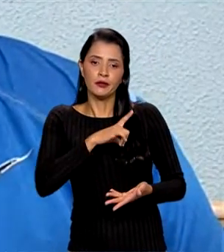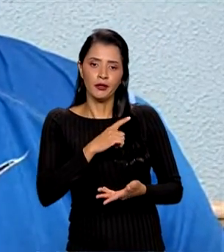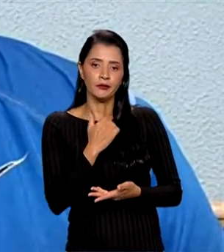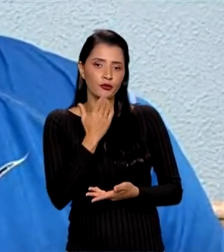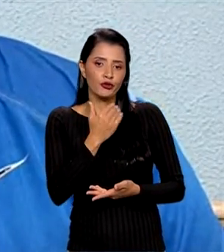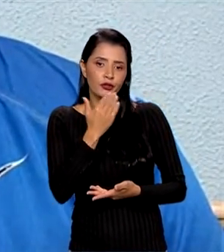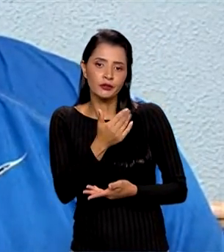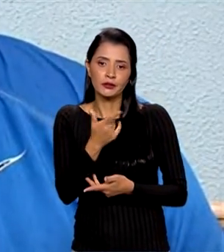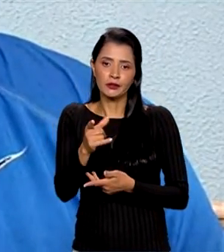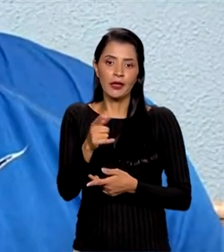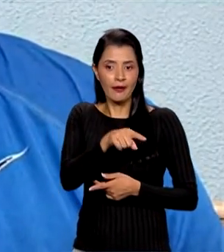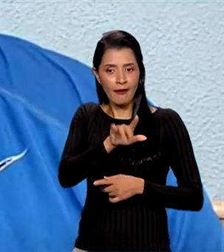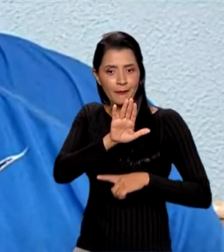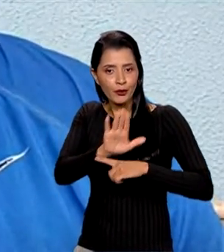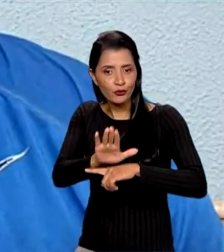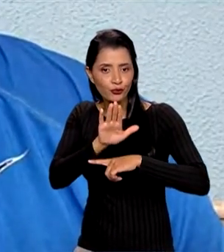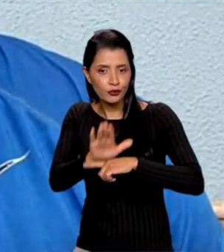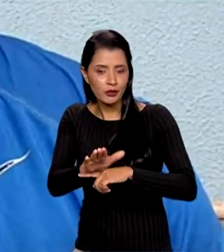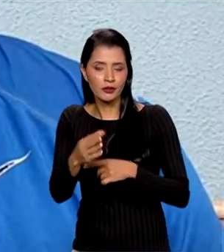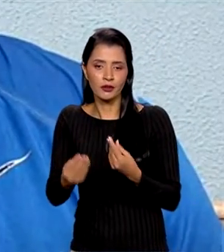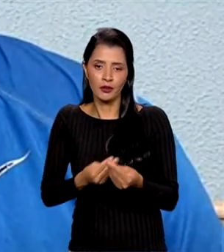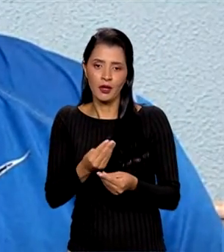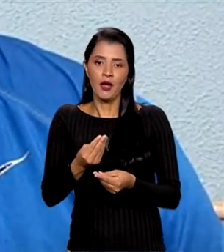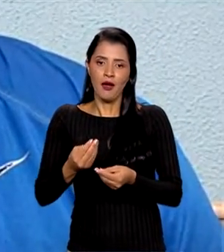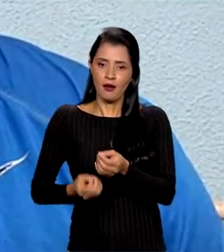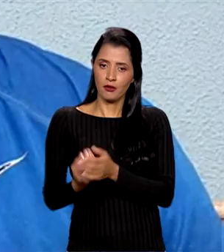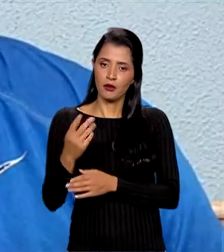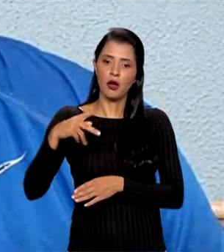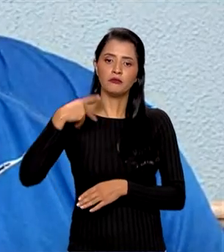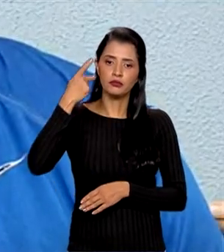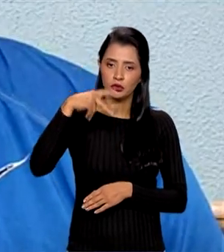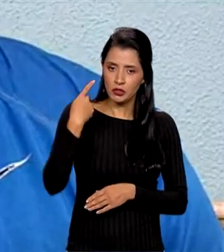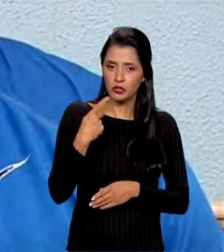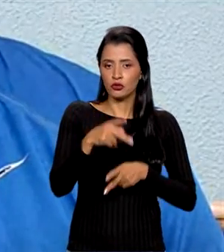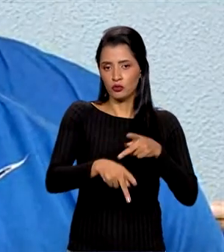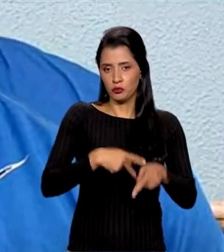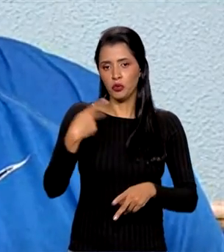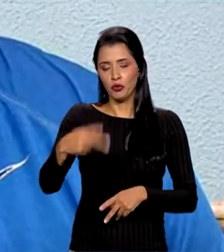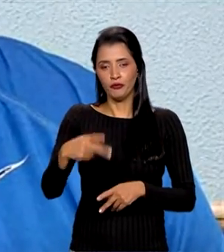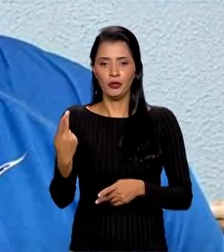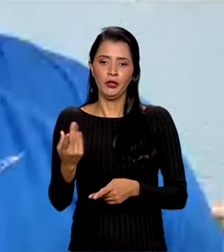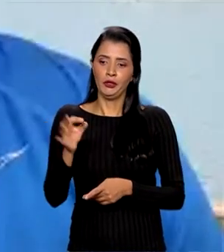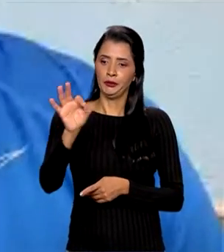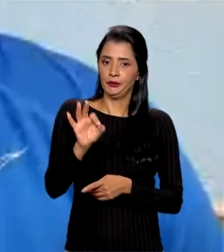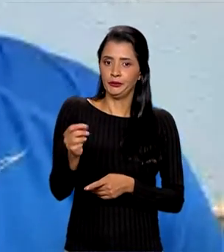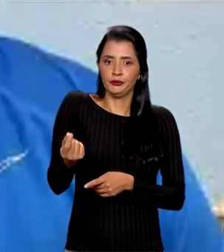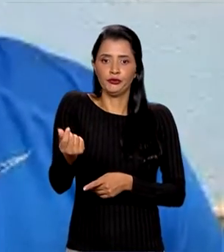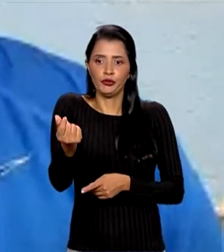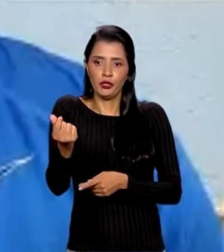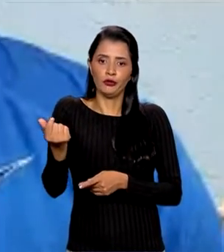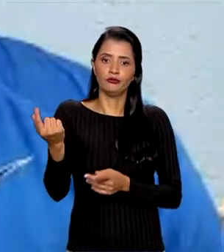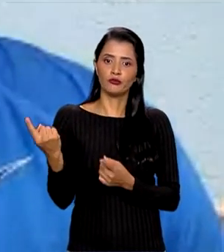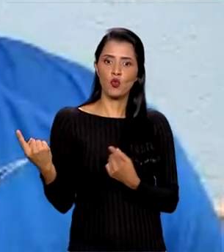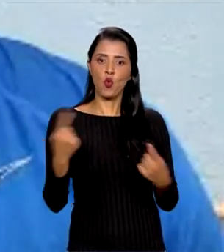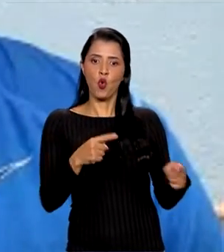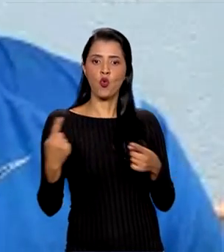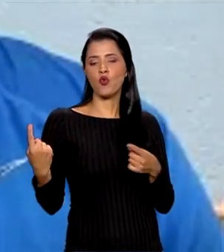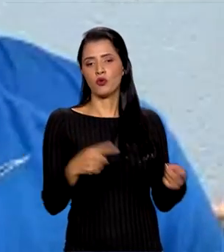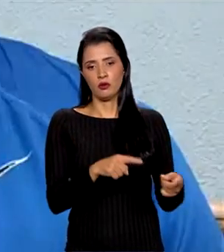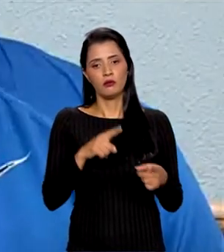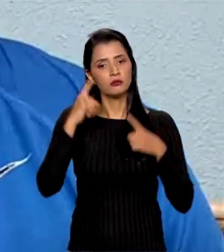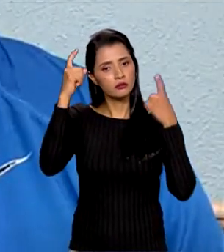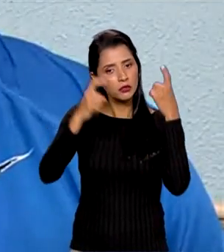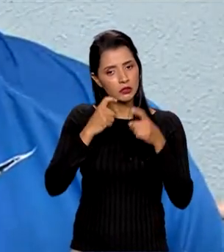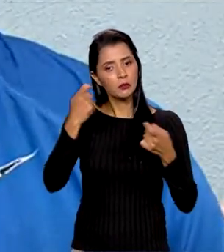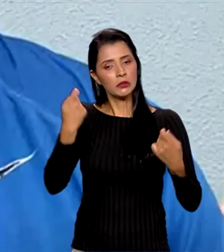sentido de ajudar a fazer políticas públicas e ter uma política monetária na contramão. Então essa que é a grande preocupação. Então